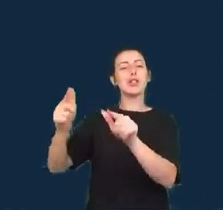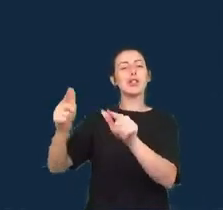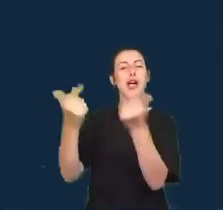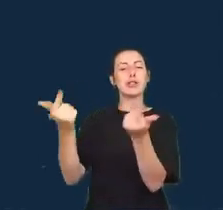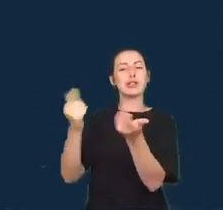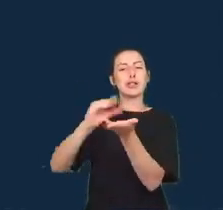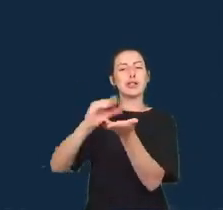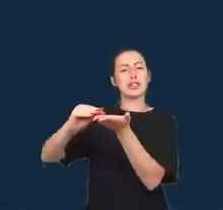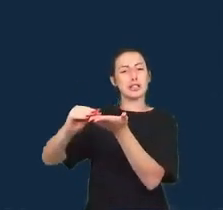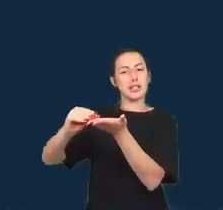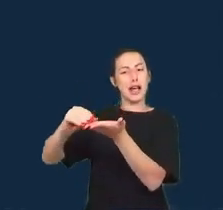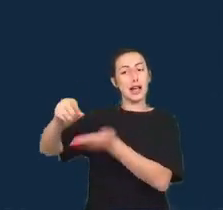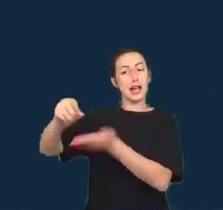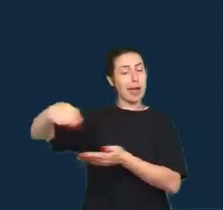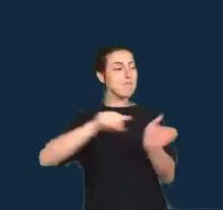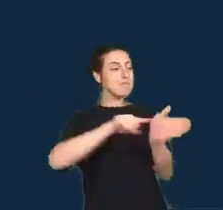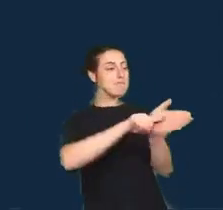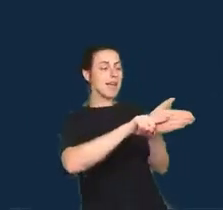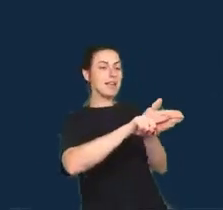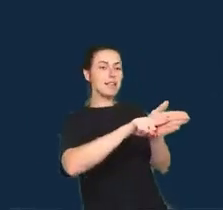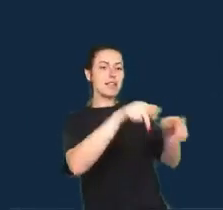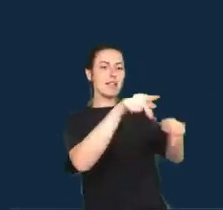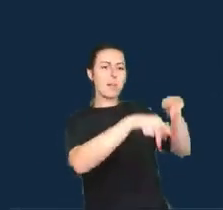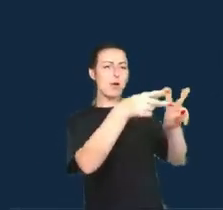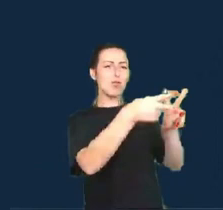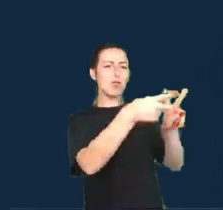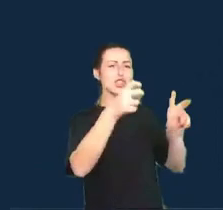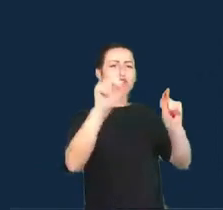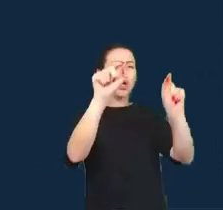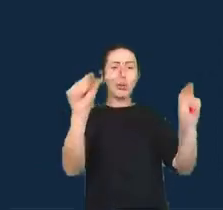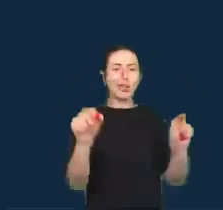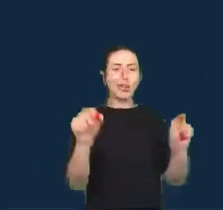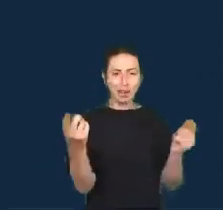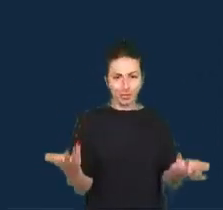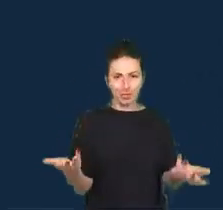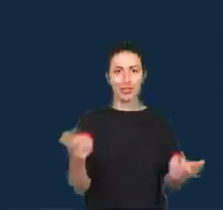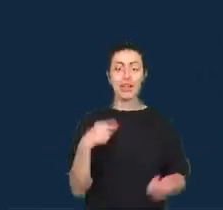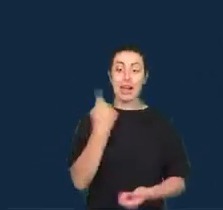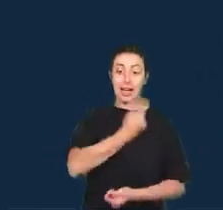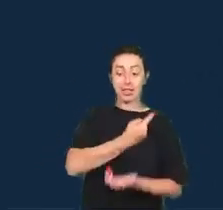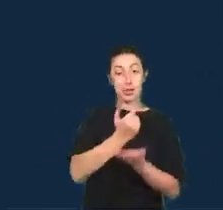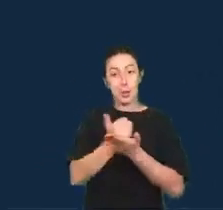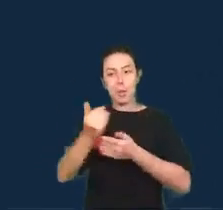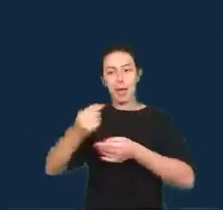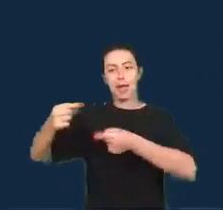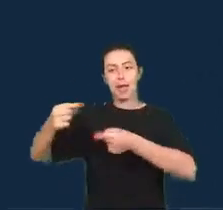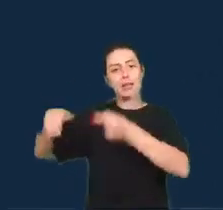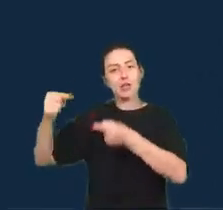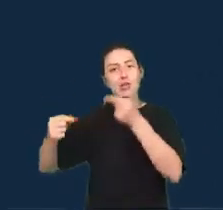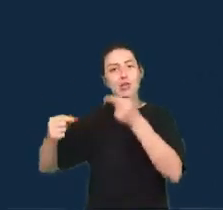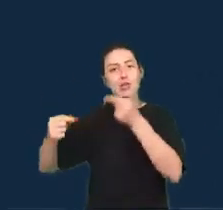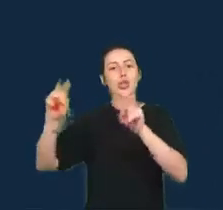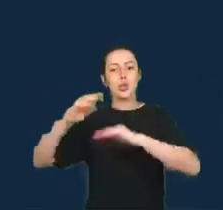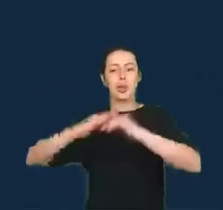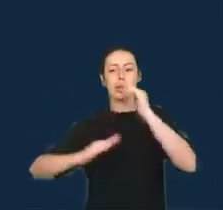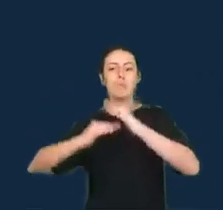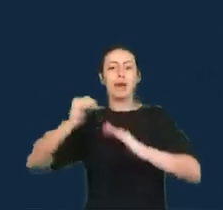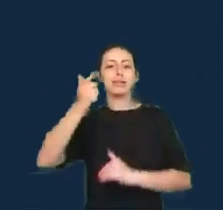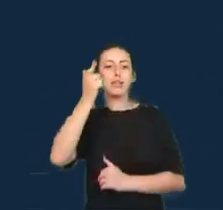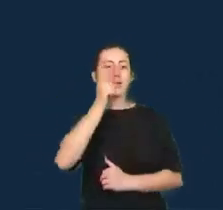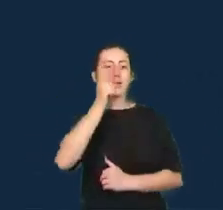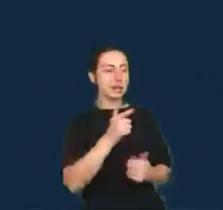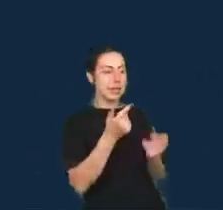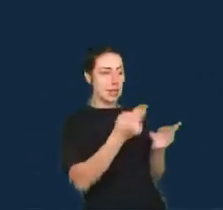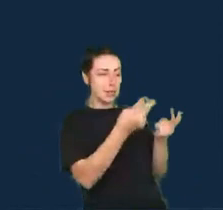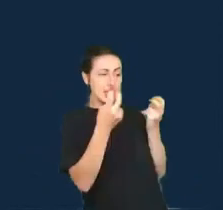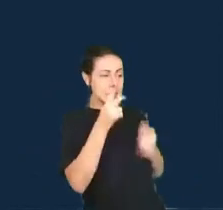capítulo o Cucutai discute uma das práticas que ajuda a mediar um pouco desses riscos e oferece um